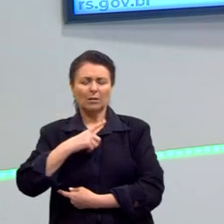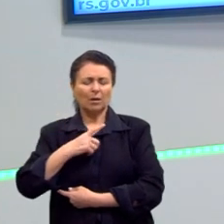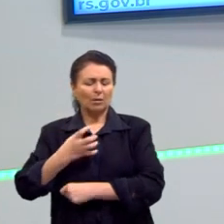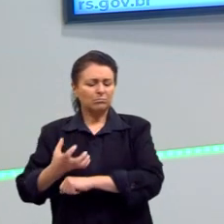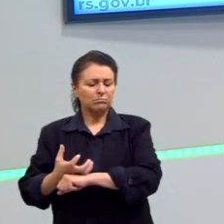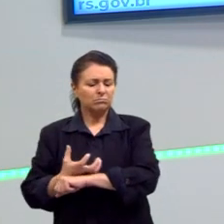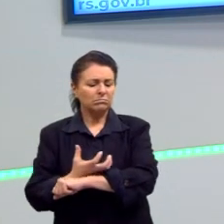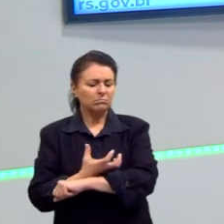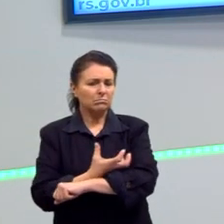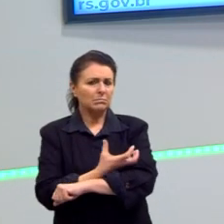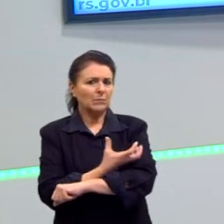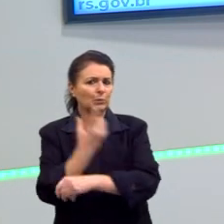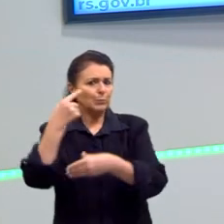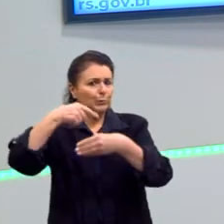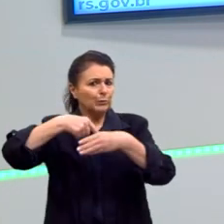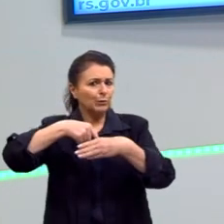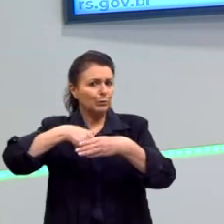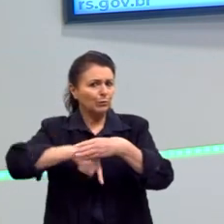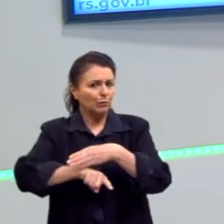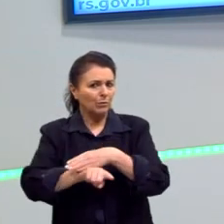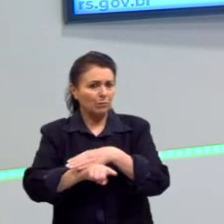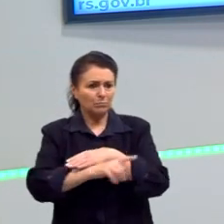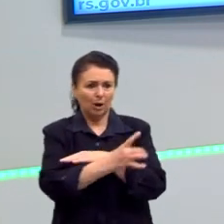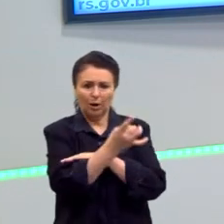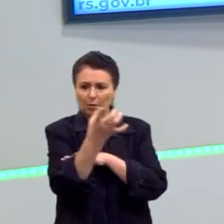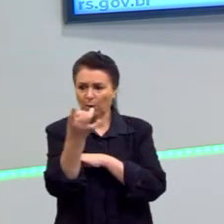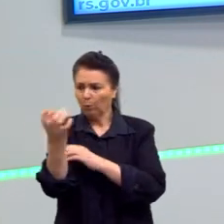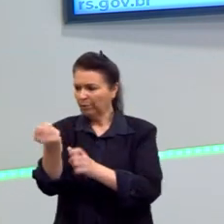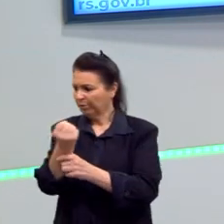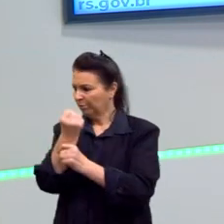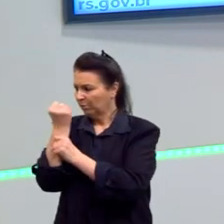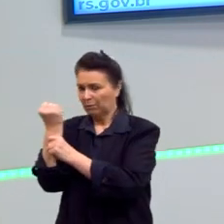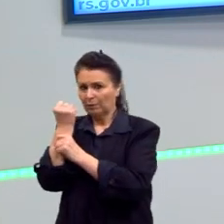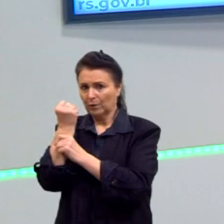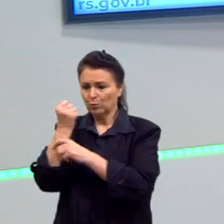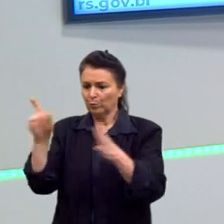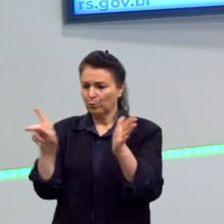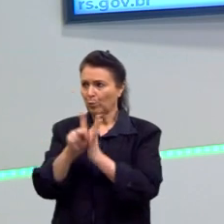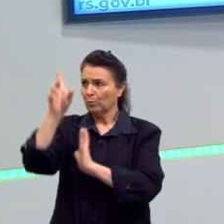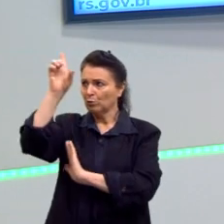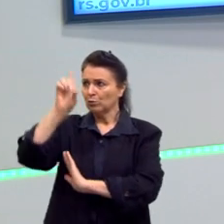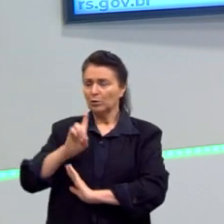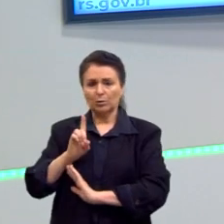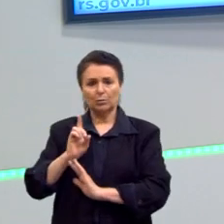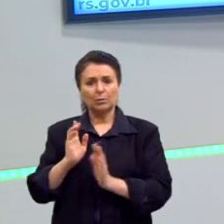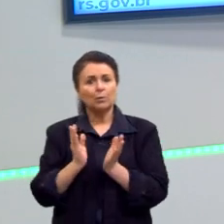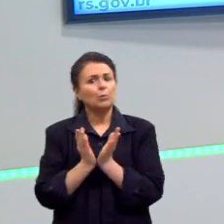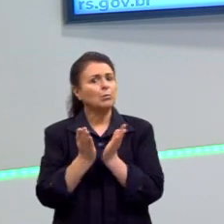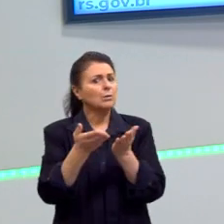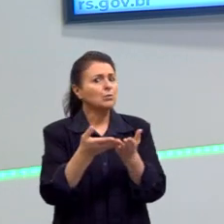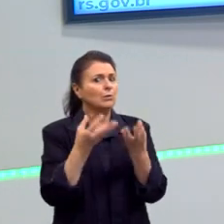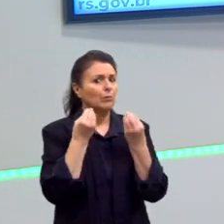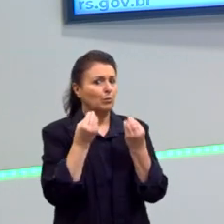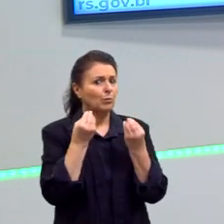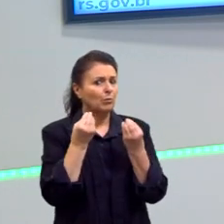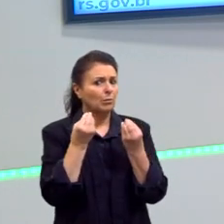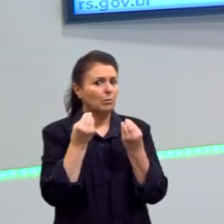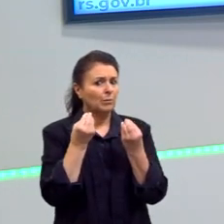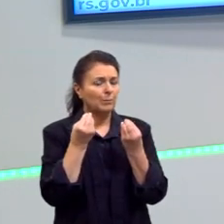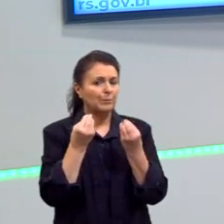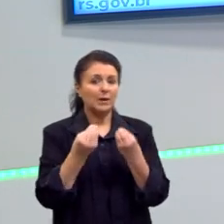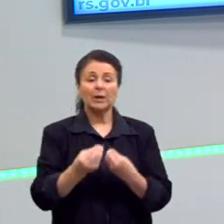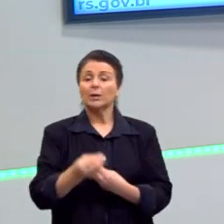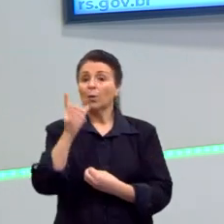ele é um autojuiz. Cada um defenderia os seus direitos. E aí o coletivo ficaria muito complicado. Então, o John Luke